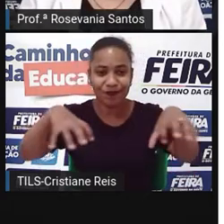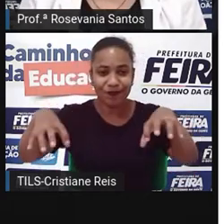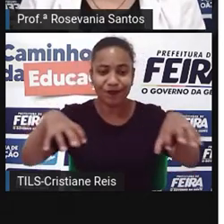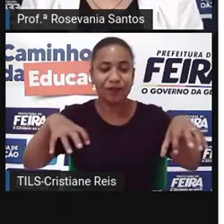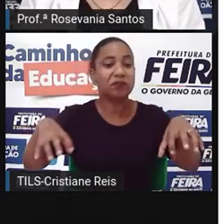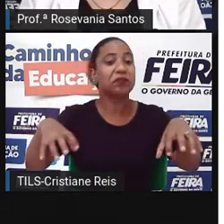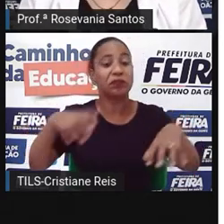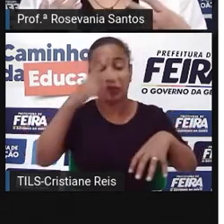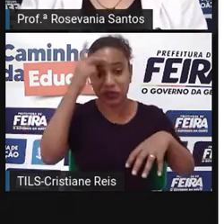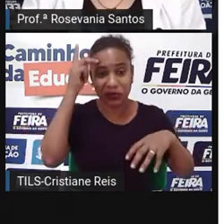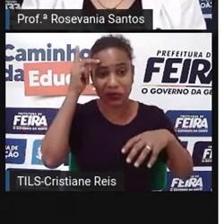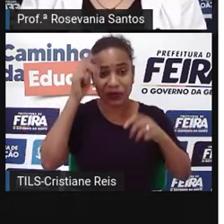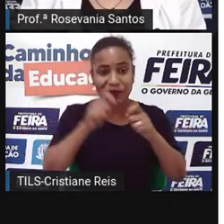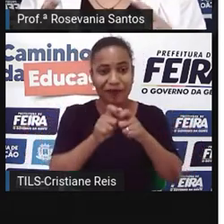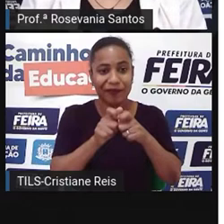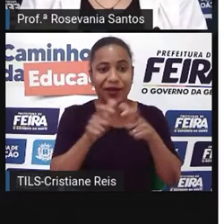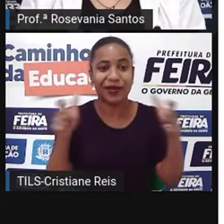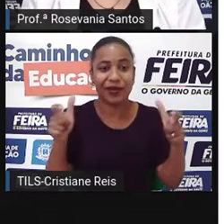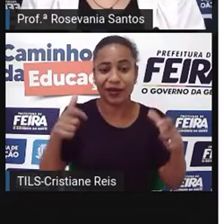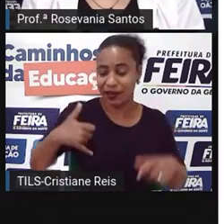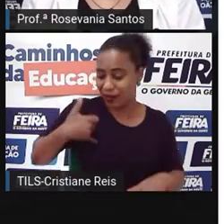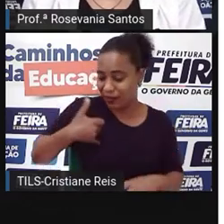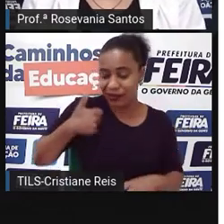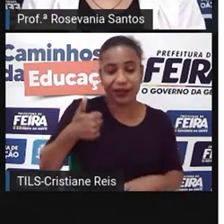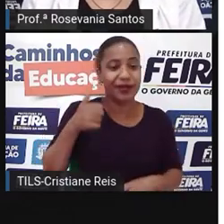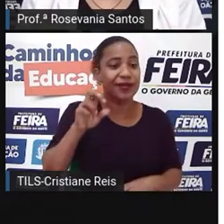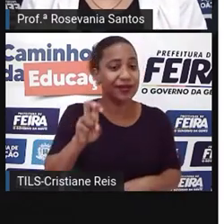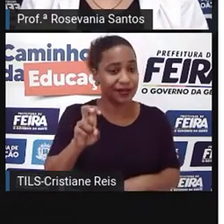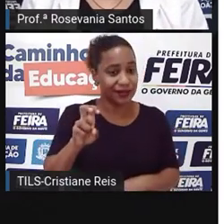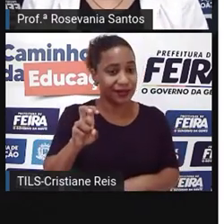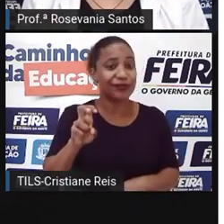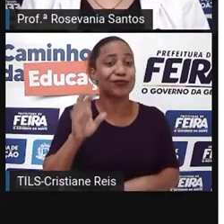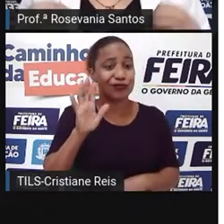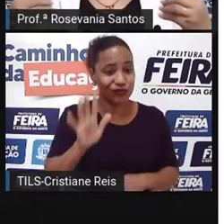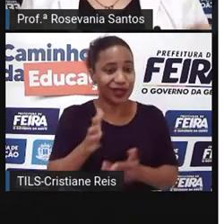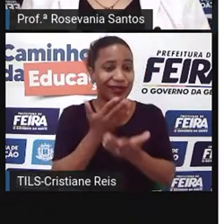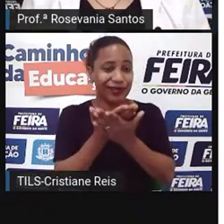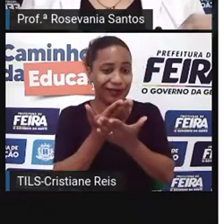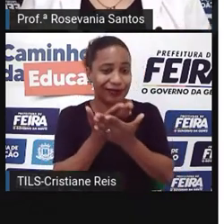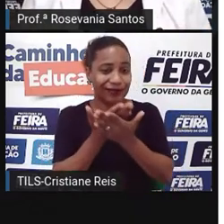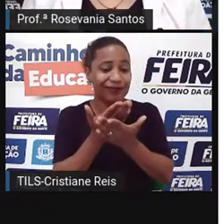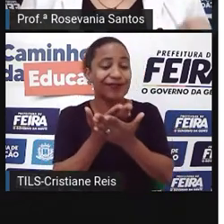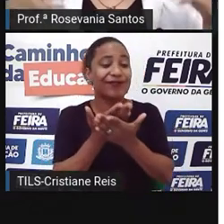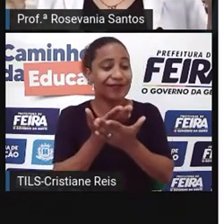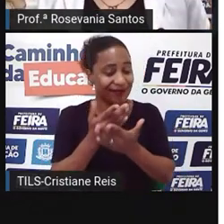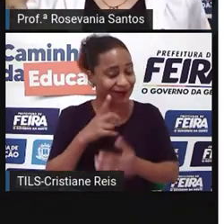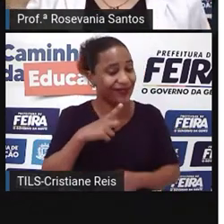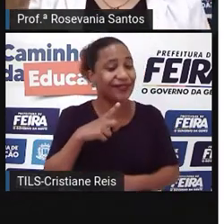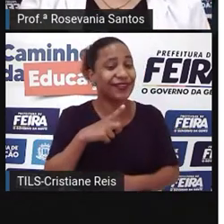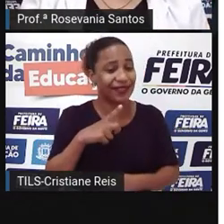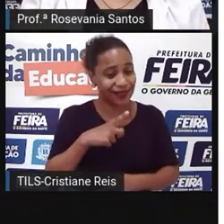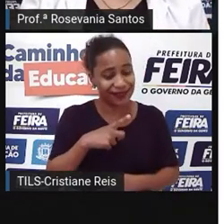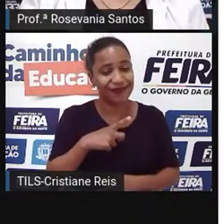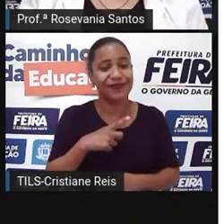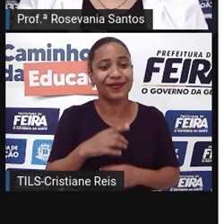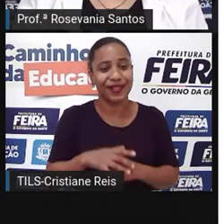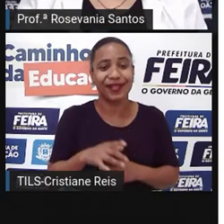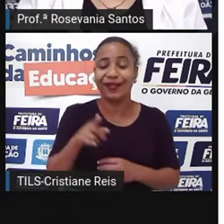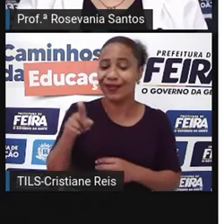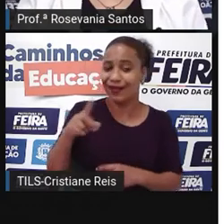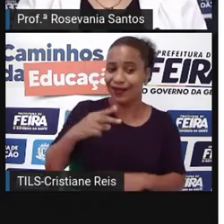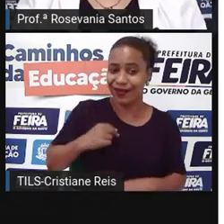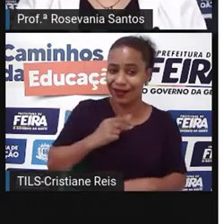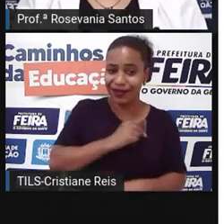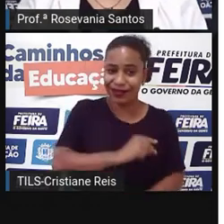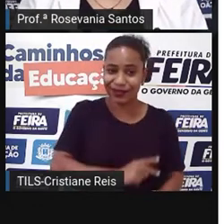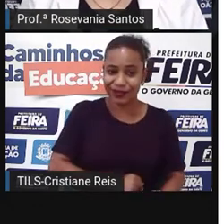a maioria da população acima de 15 anos já são consideradas alfabetizadas, ou seja, eles realmente fizeram o dever de casa